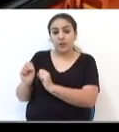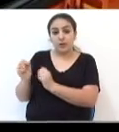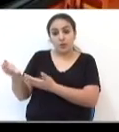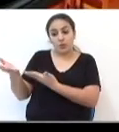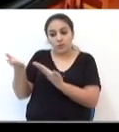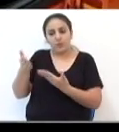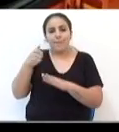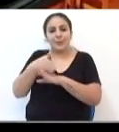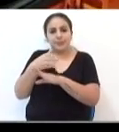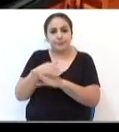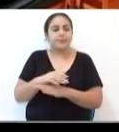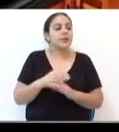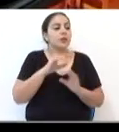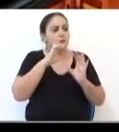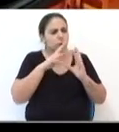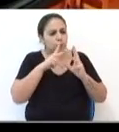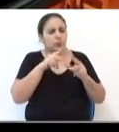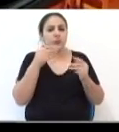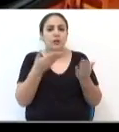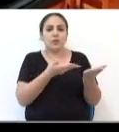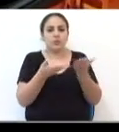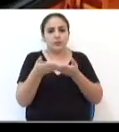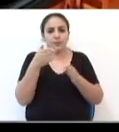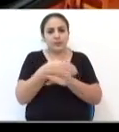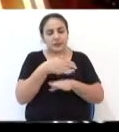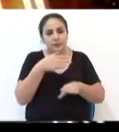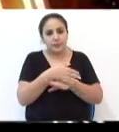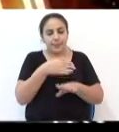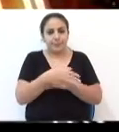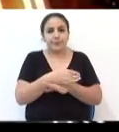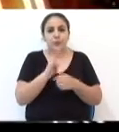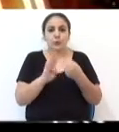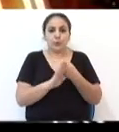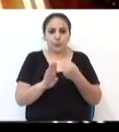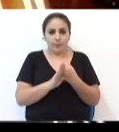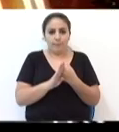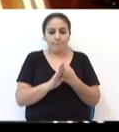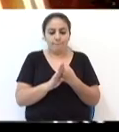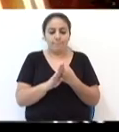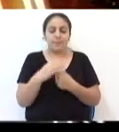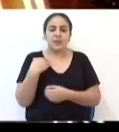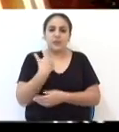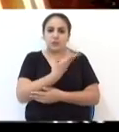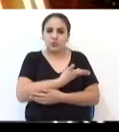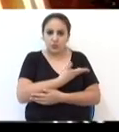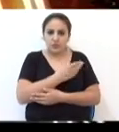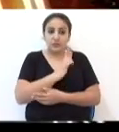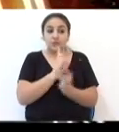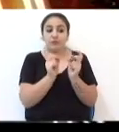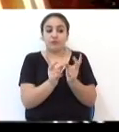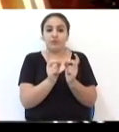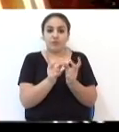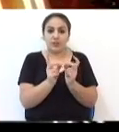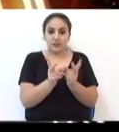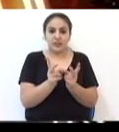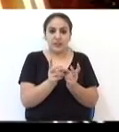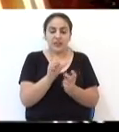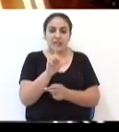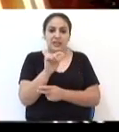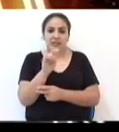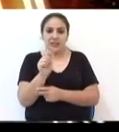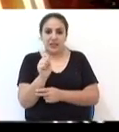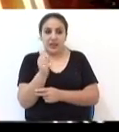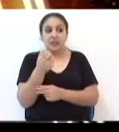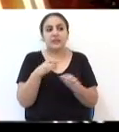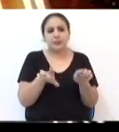participar. É, todos estão convidados a ver, a participar. Nós vamos vender, tanto a Liga como